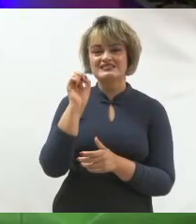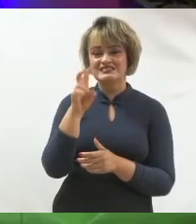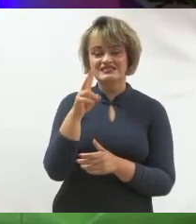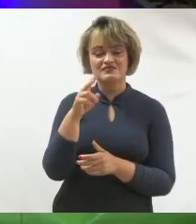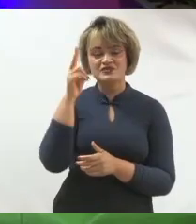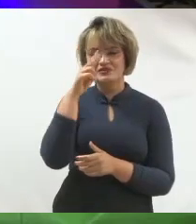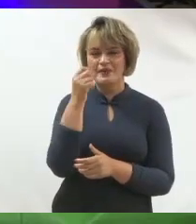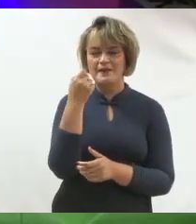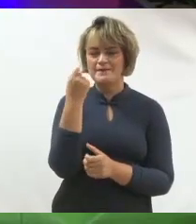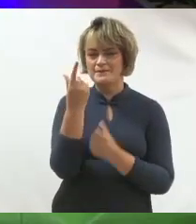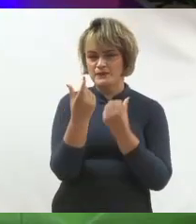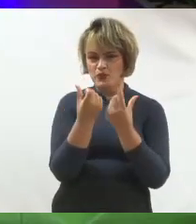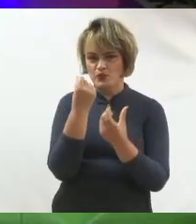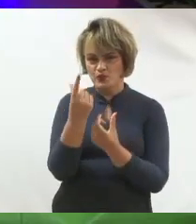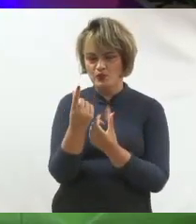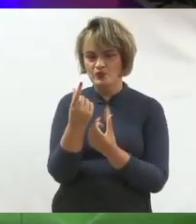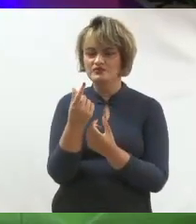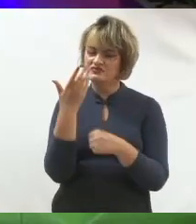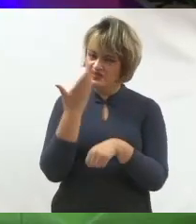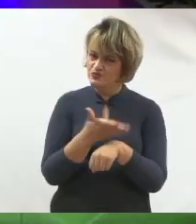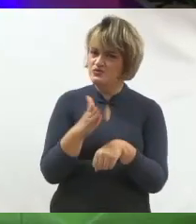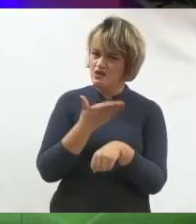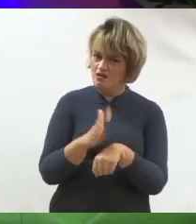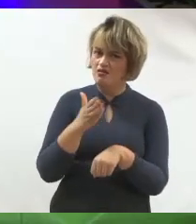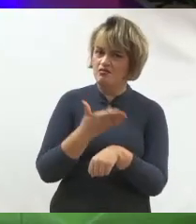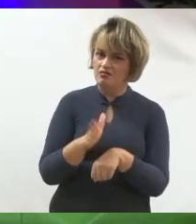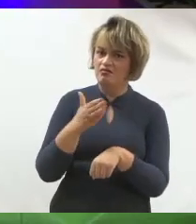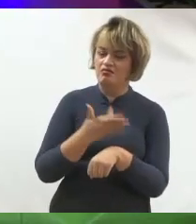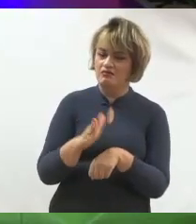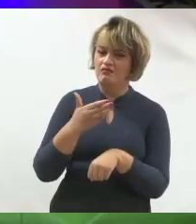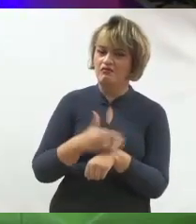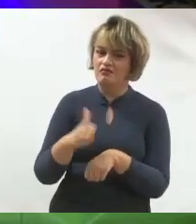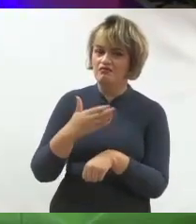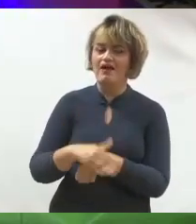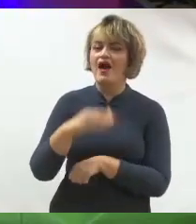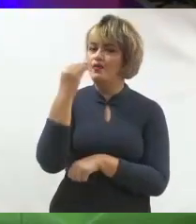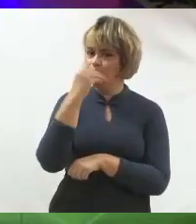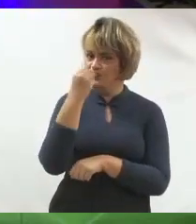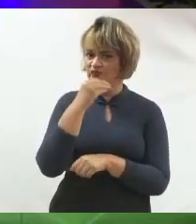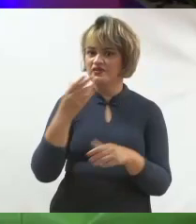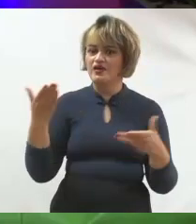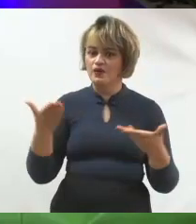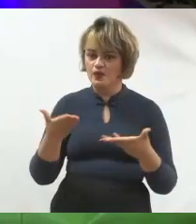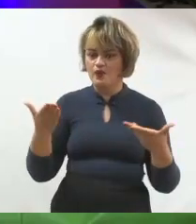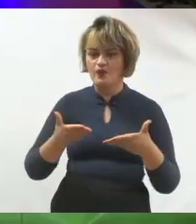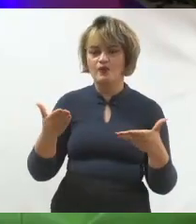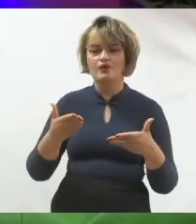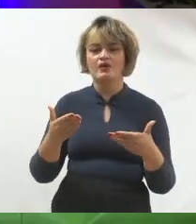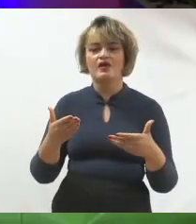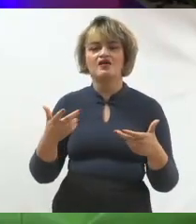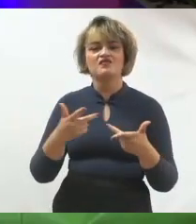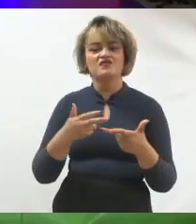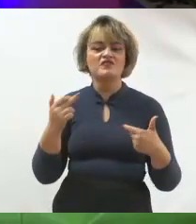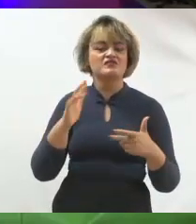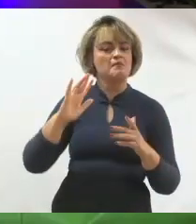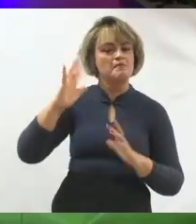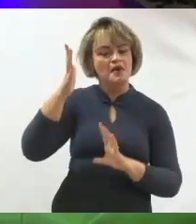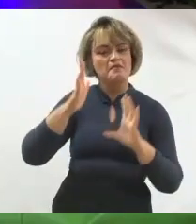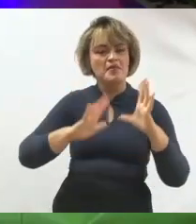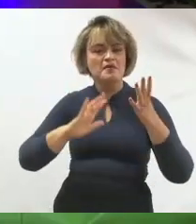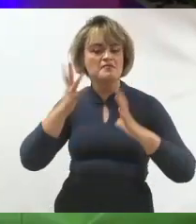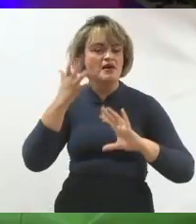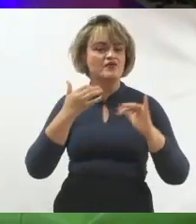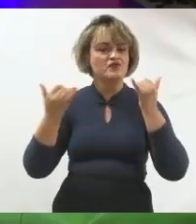história, eu sugiro que você faça um exercício. Aproveite esse fim de semana, esse intensivão. Tantas coisas, às vezes, vindo aí de